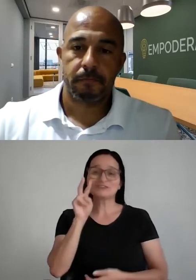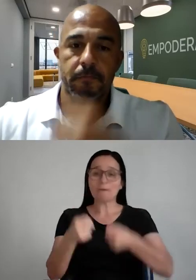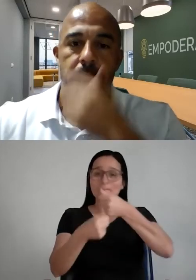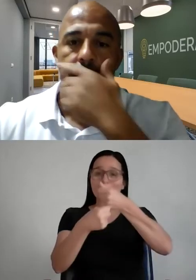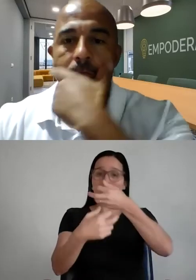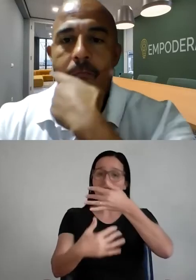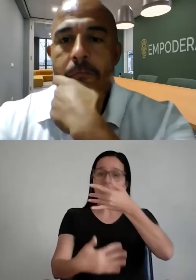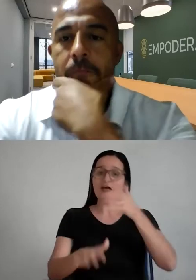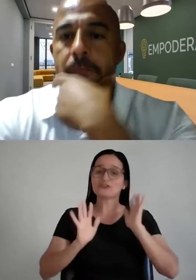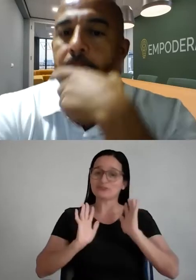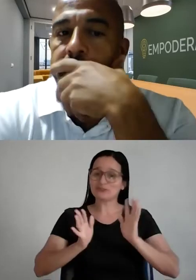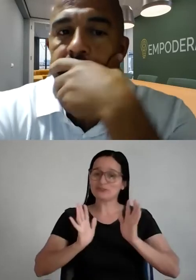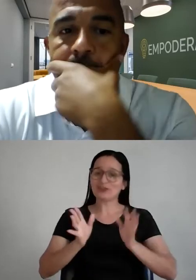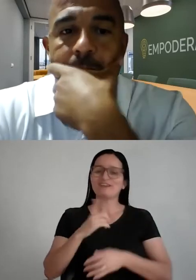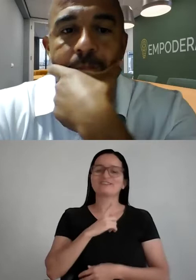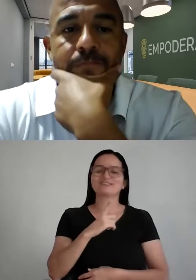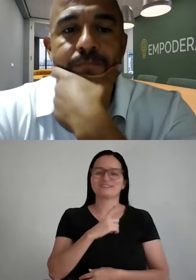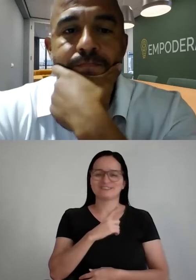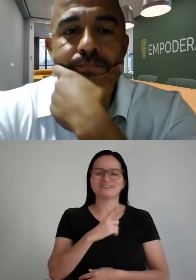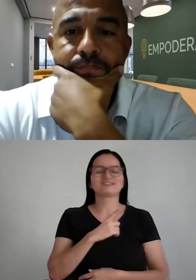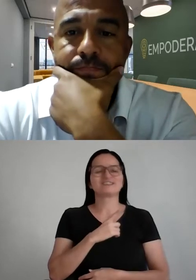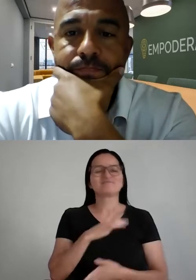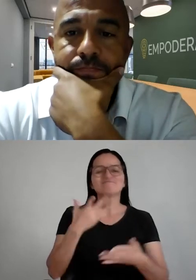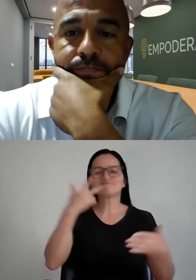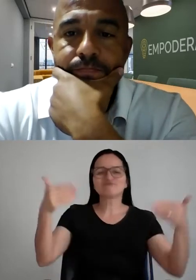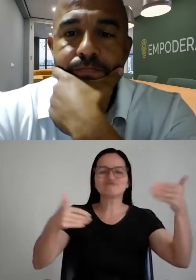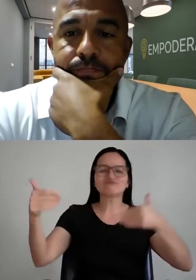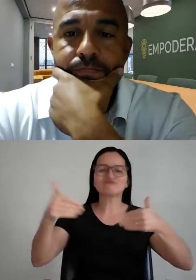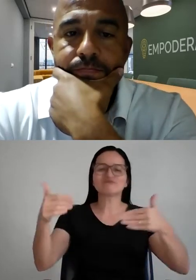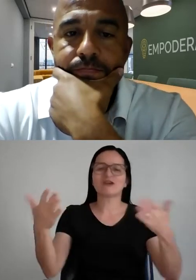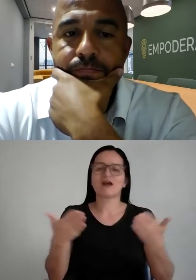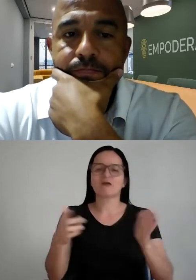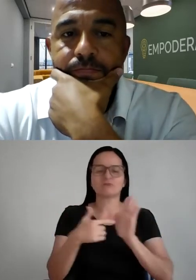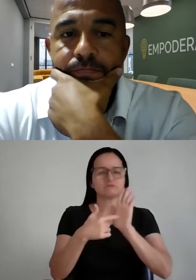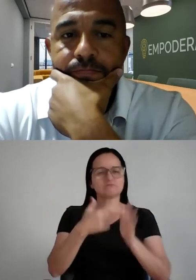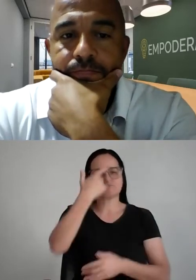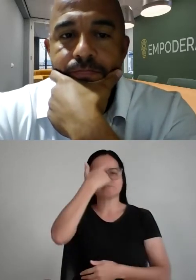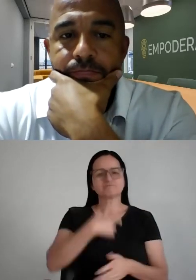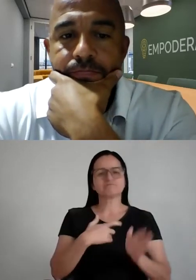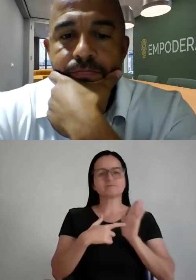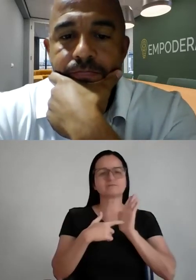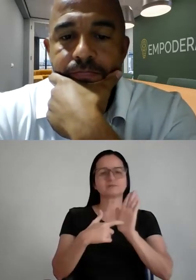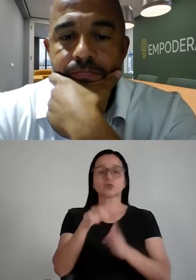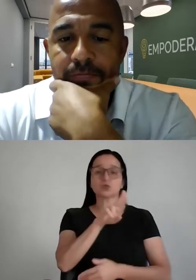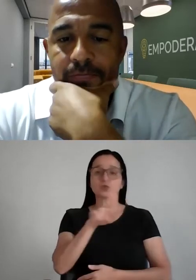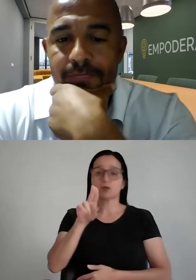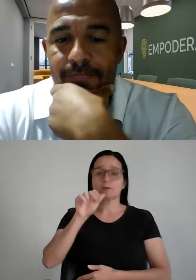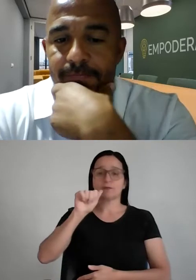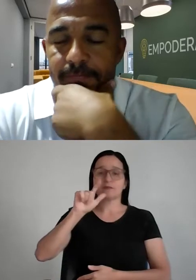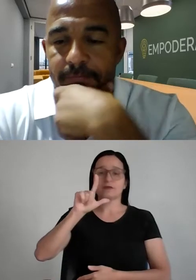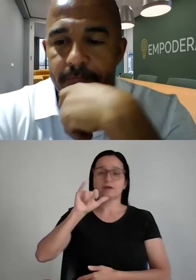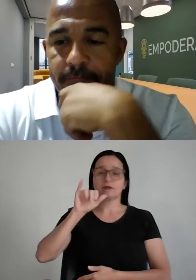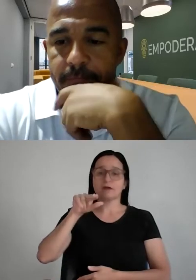bombando, bom, enquanto o pessoal vai chegando eu quero me apresentar, eu me chamo Aline, atuo na